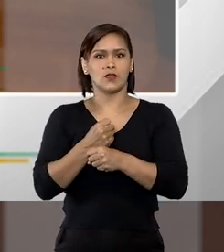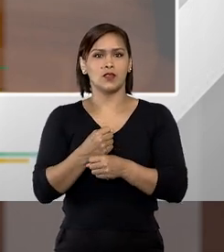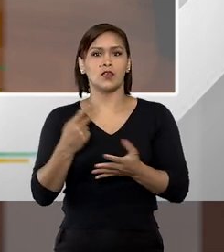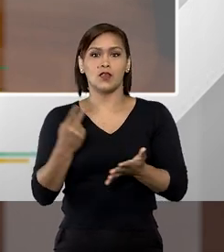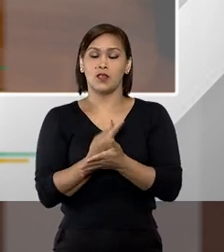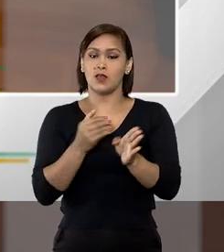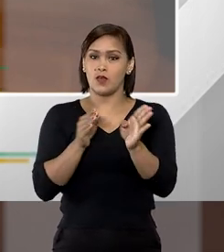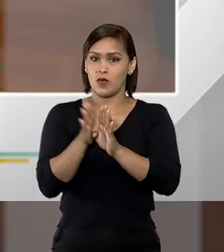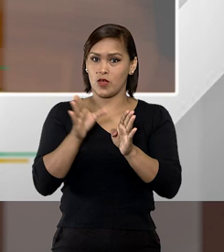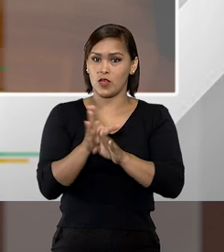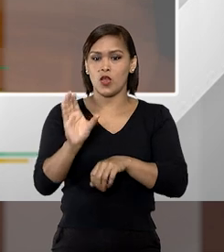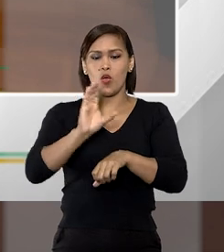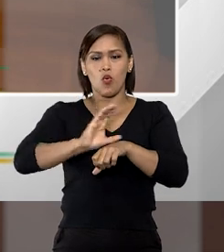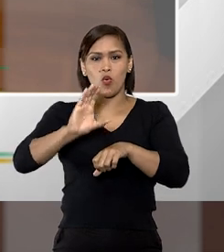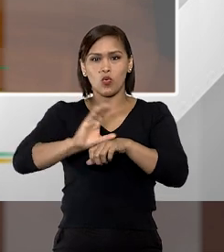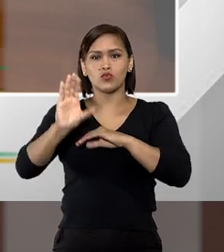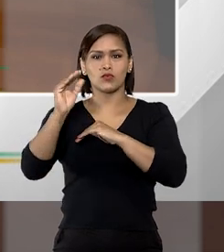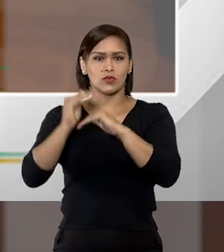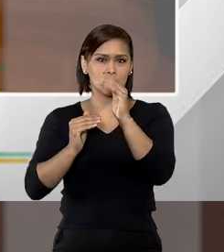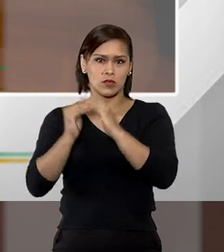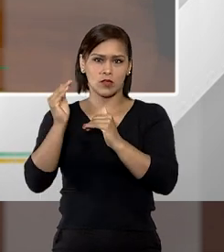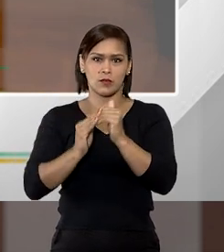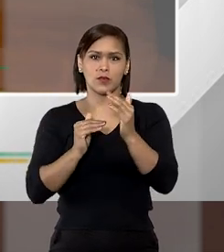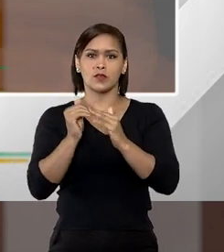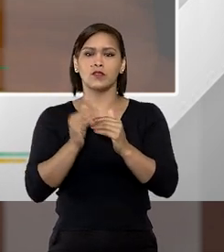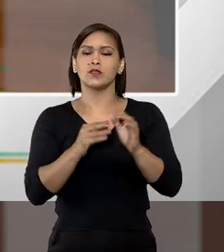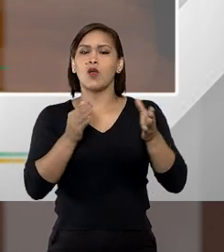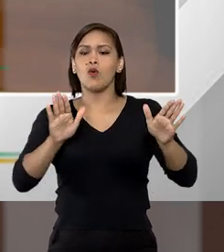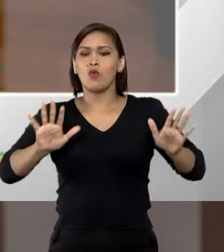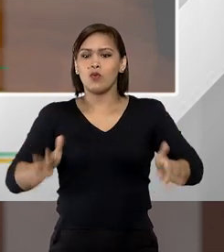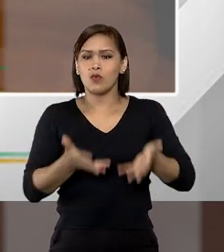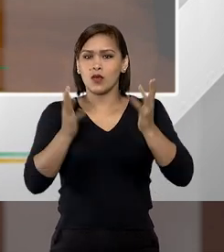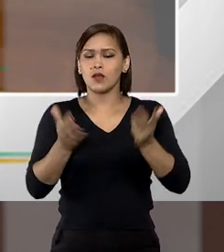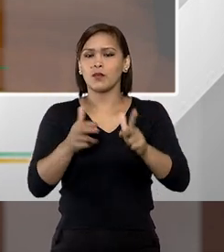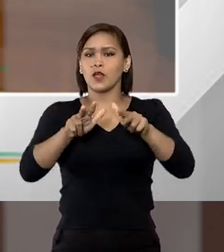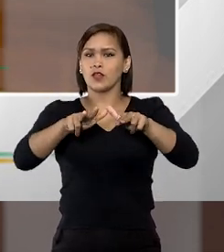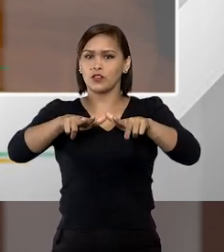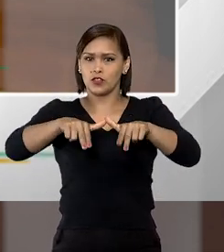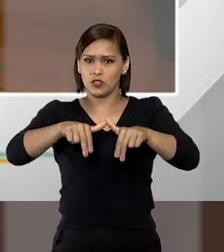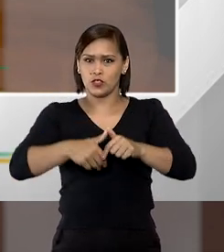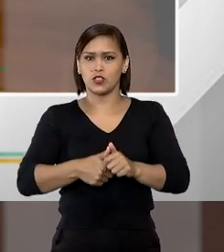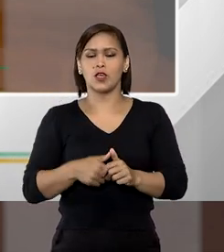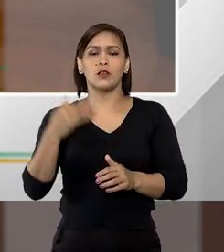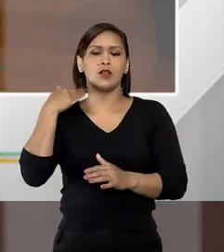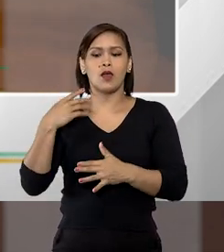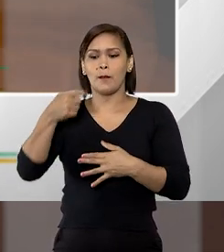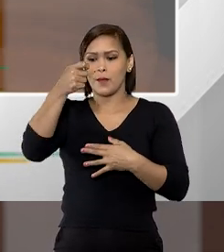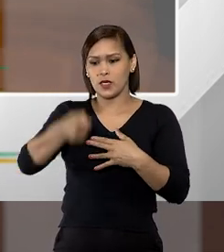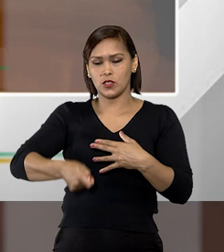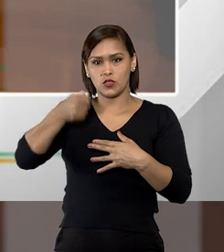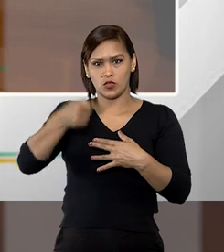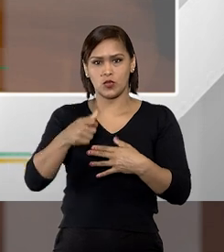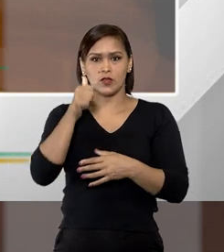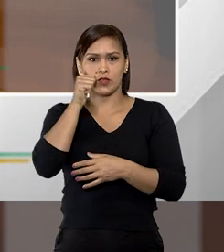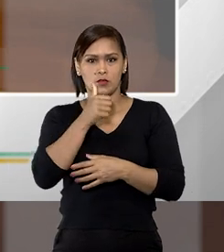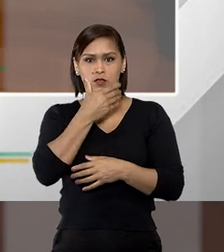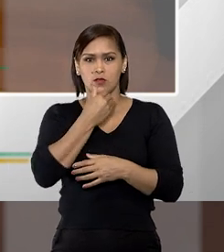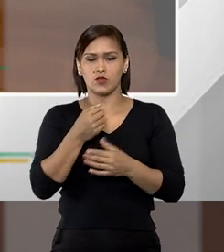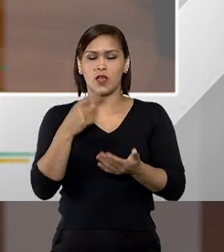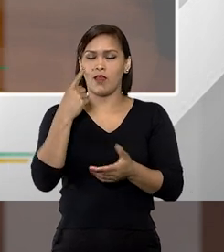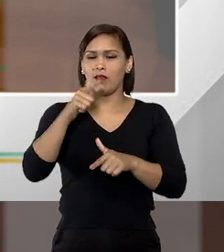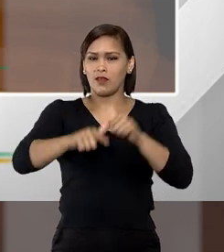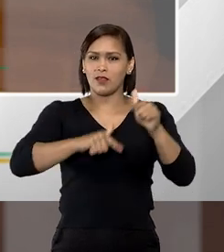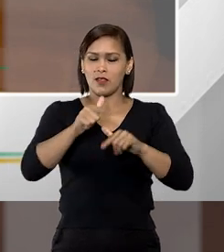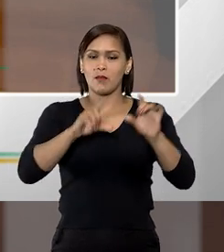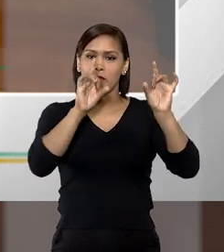recomenda cursos de capacitação com perspectiva de gênero para juízes e juízas que atuam nas várias